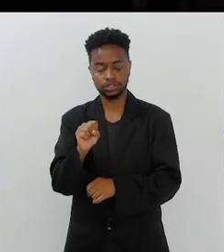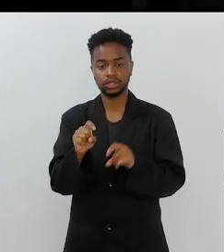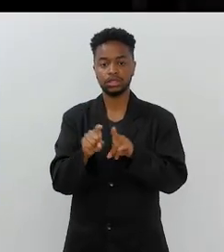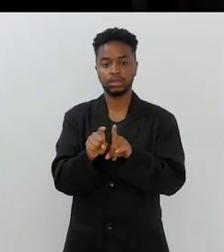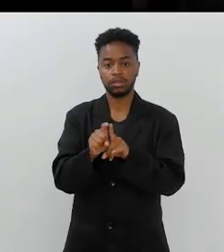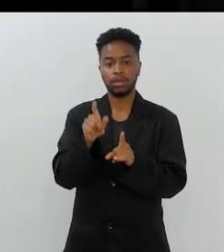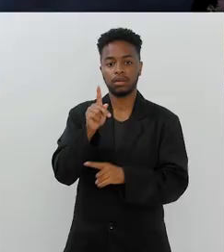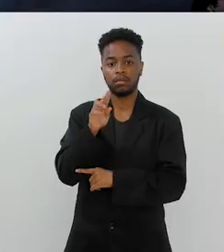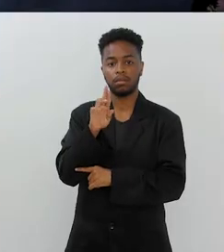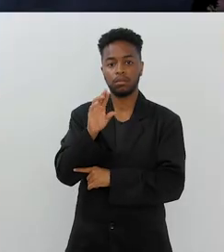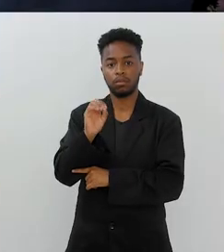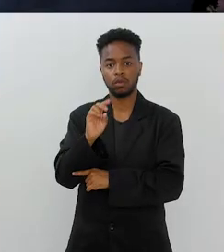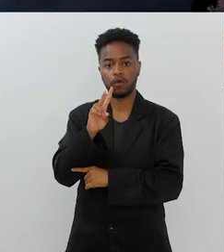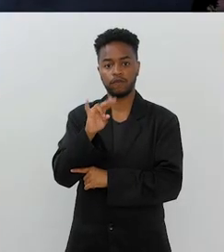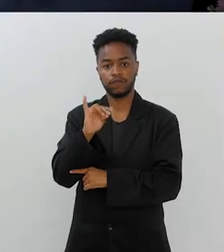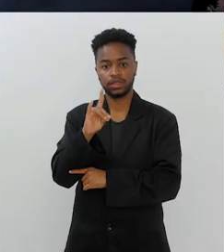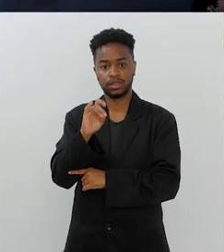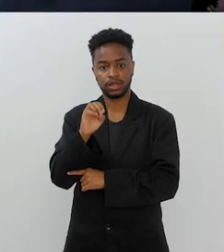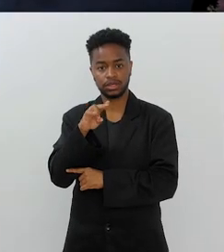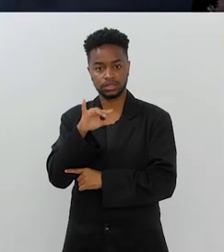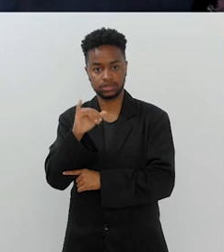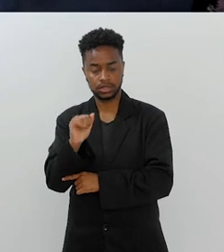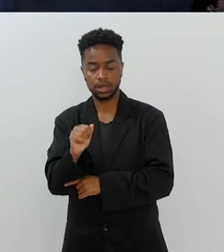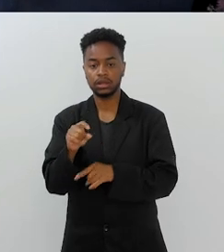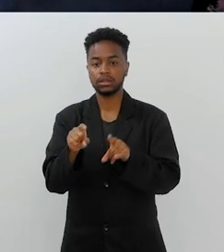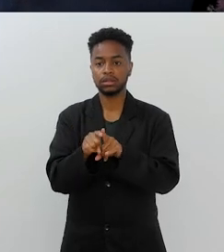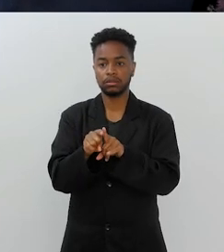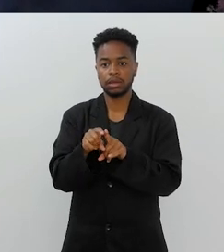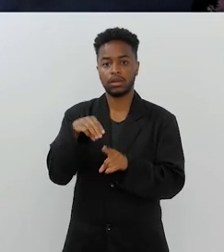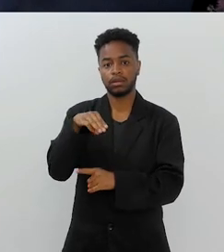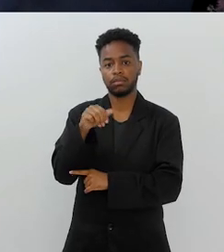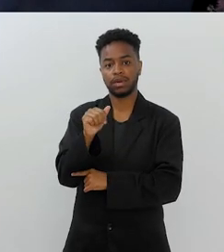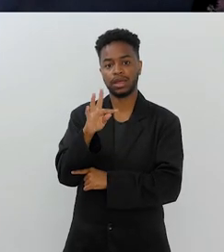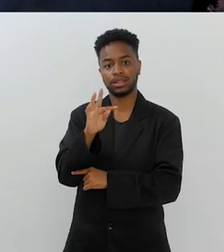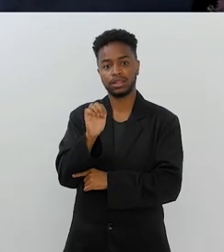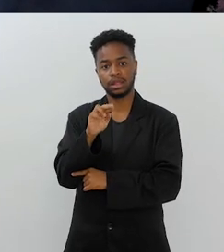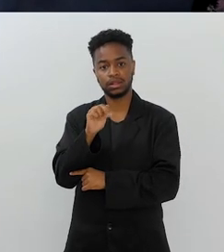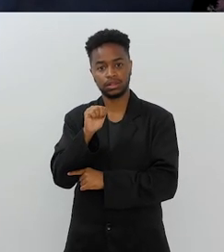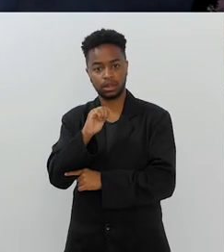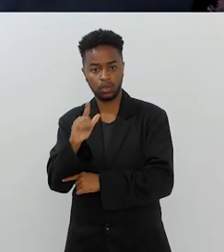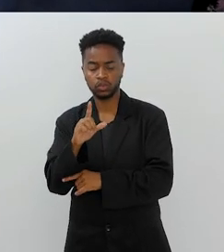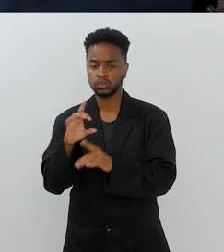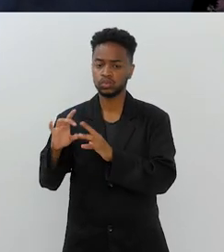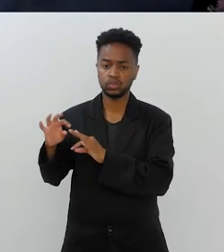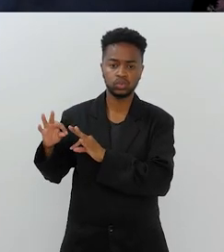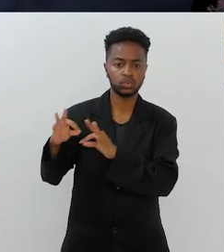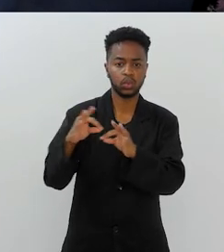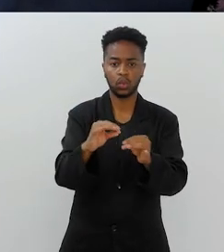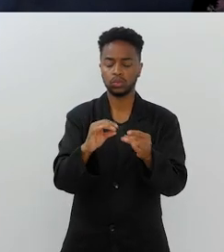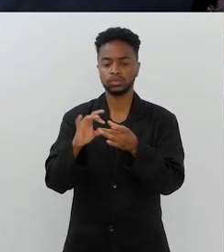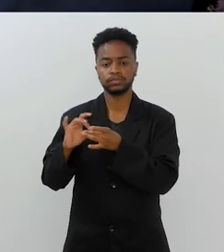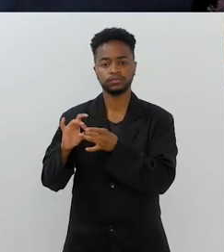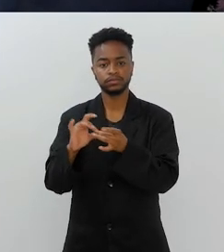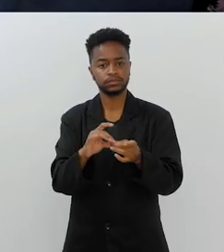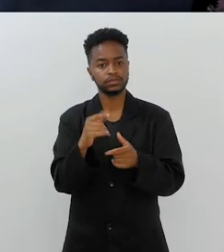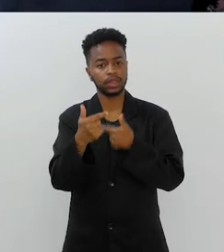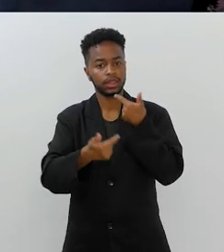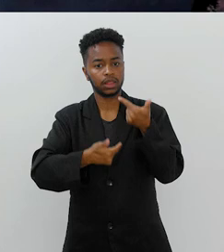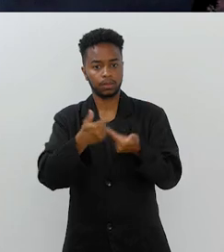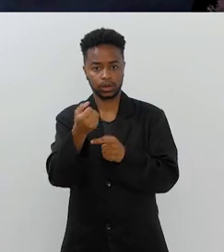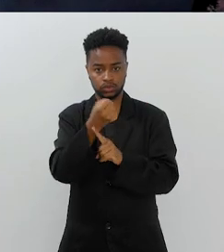Banco da Providência, do Amparo Maternal. Quer dizer, todos ligados ao trabalho social. Todos ligados